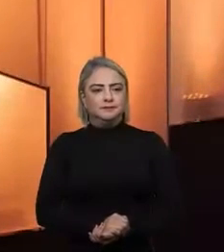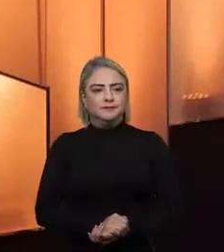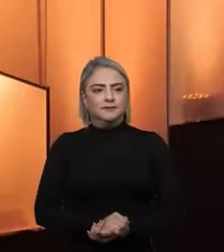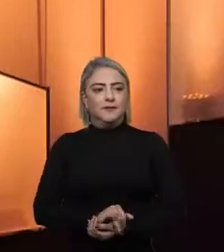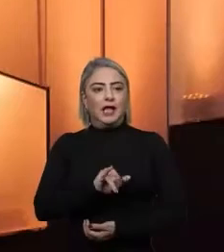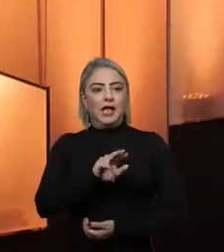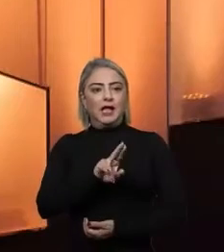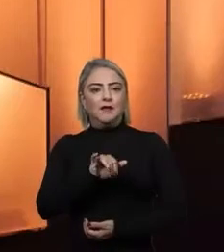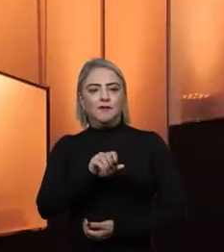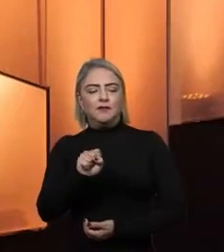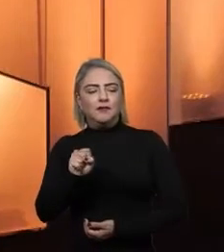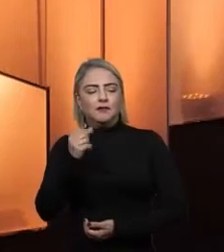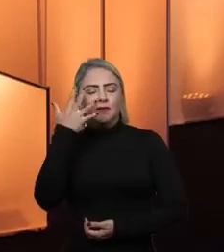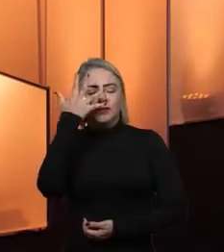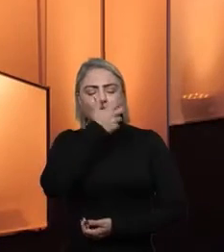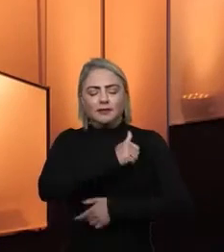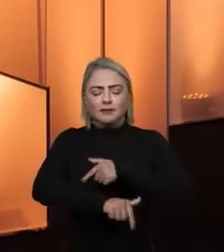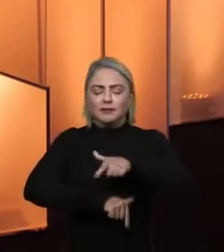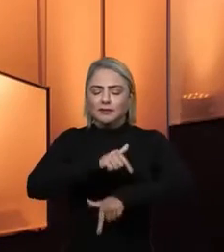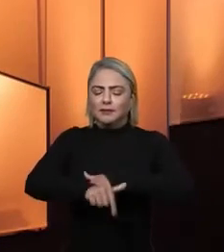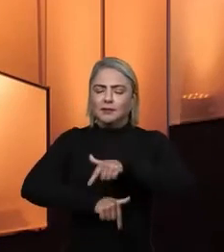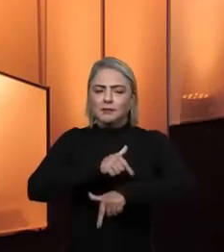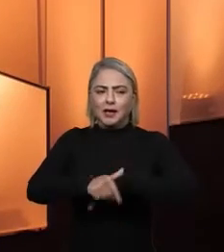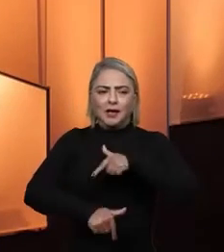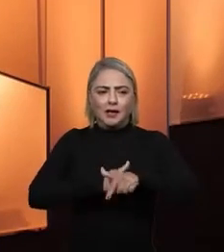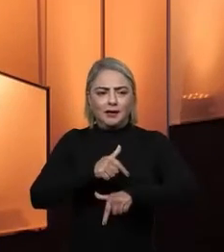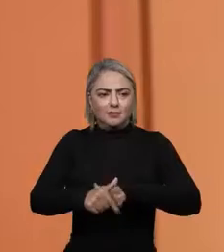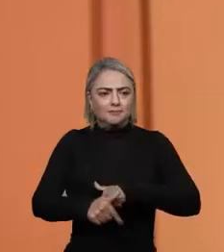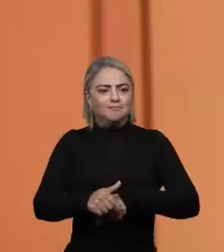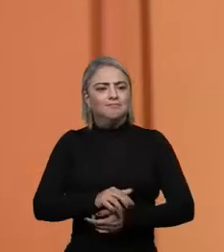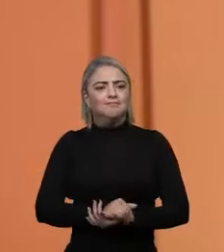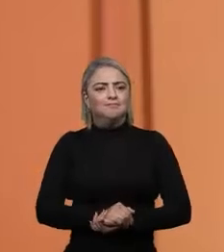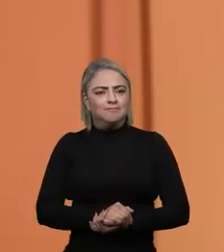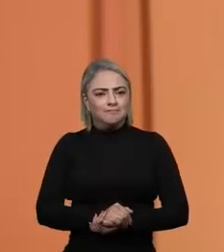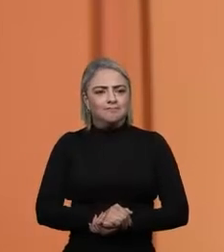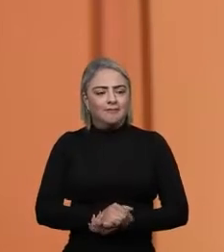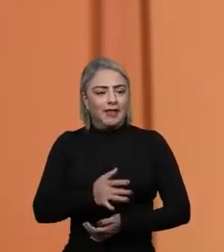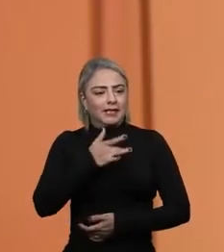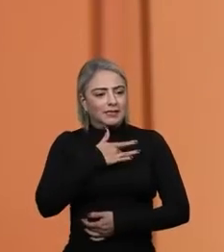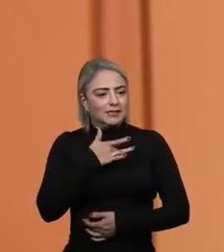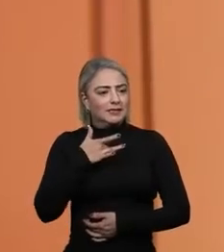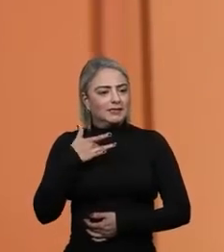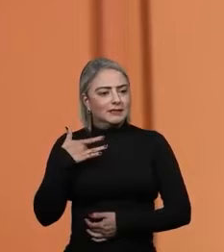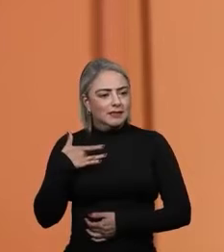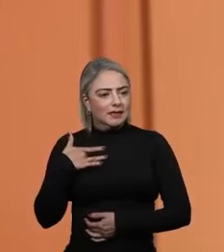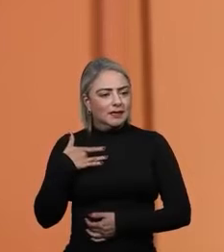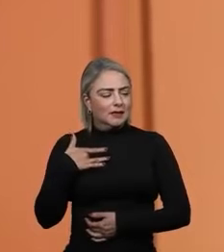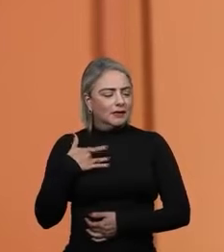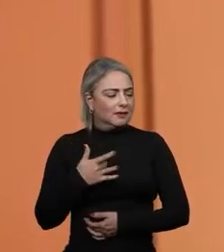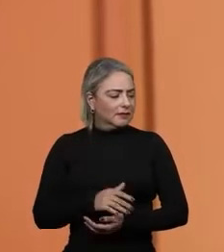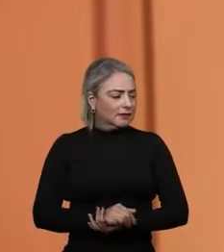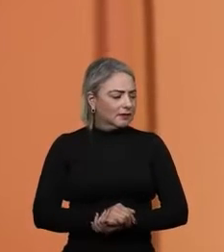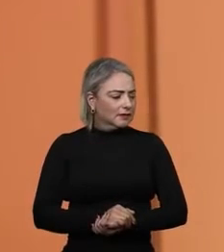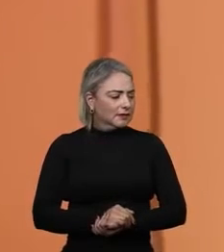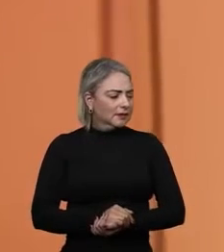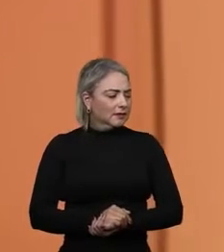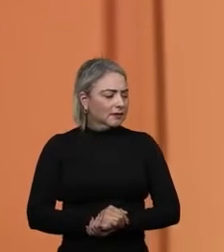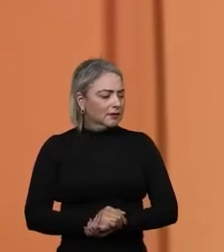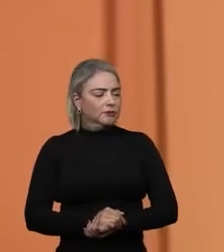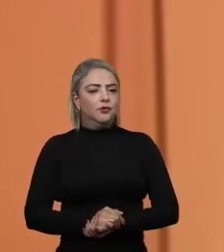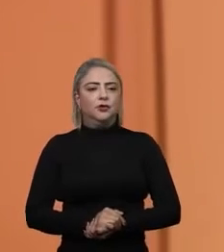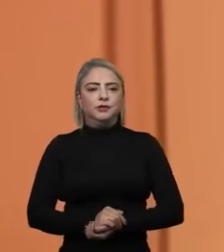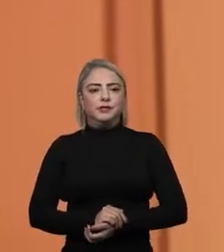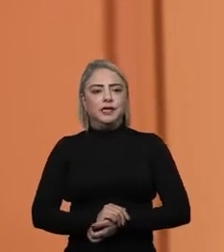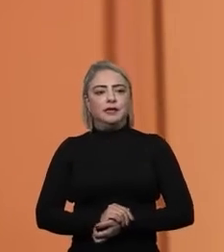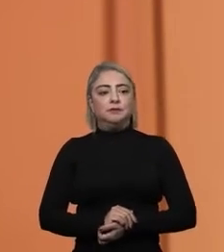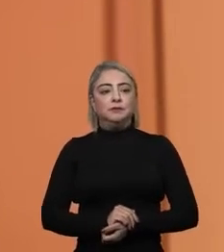Ivson, lindo trabalho. Olha, saúde, dado tecnologia, neste momento,